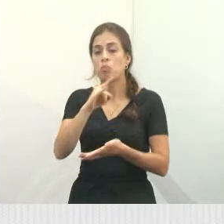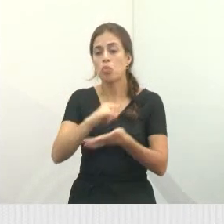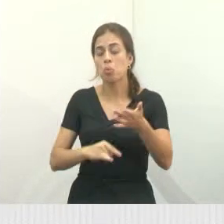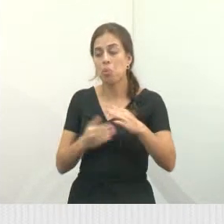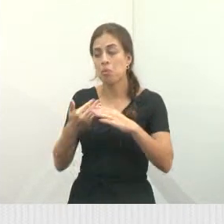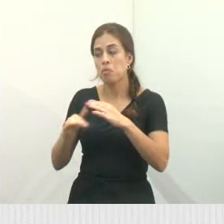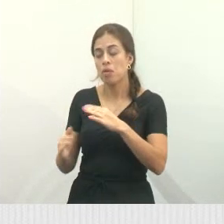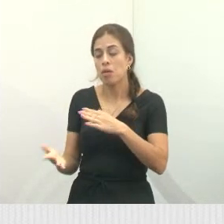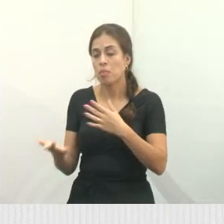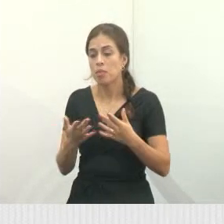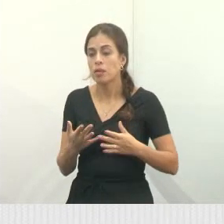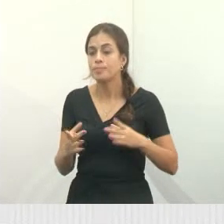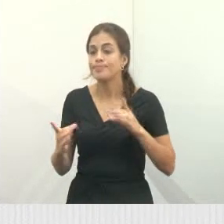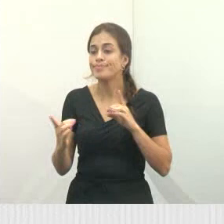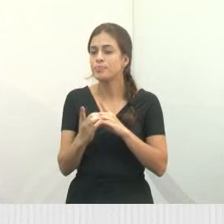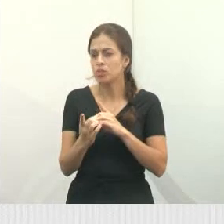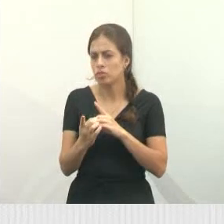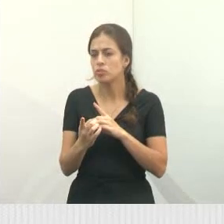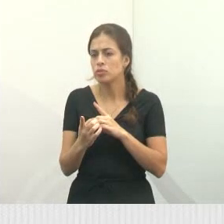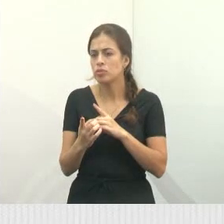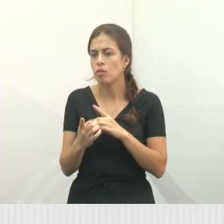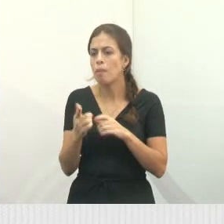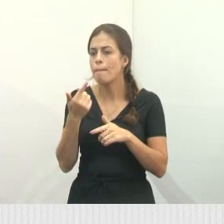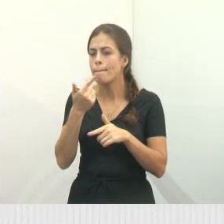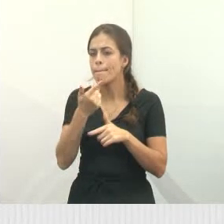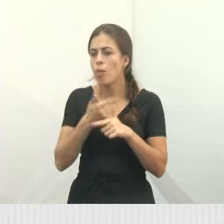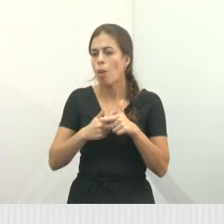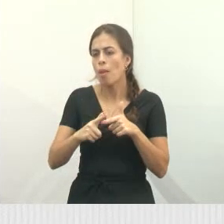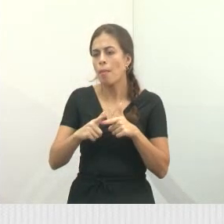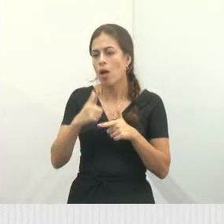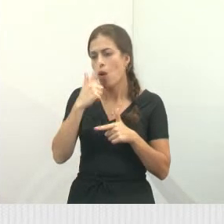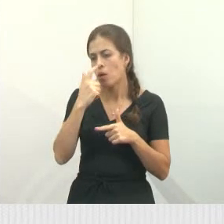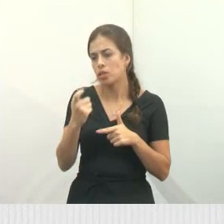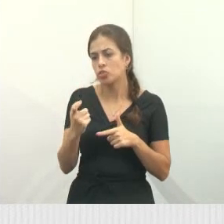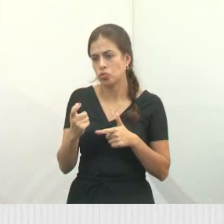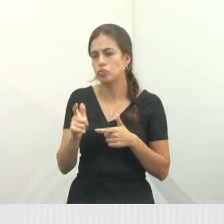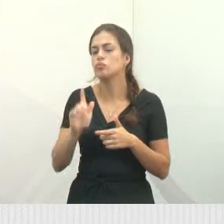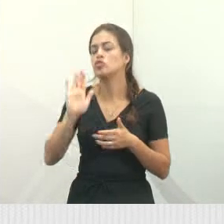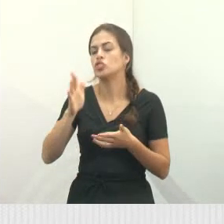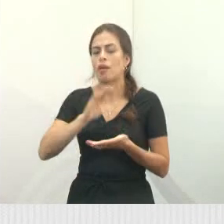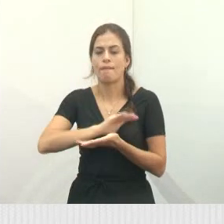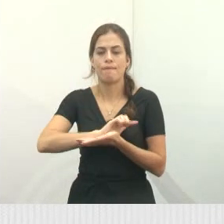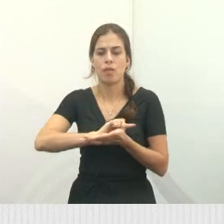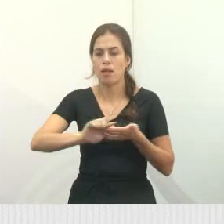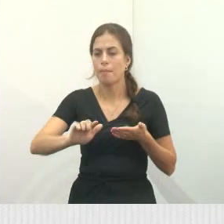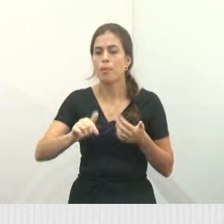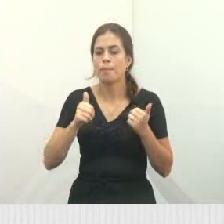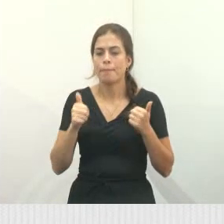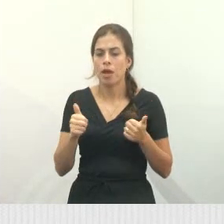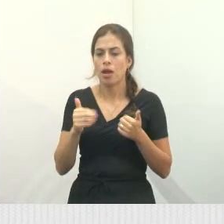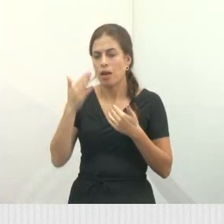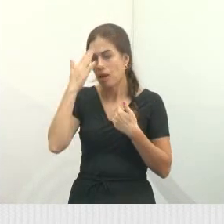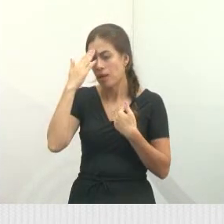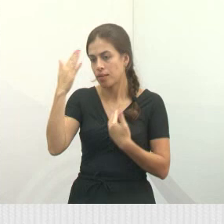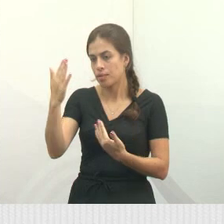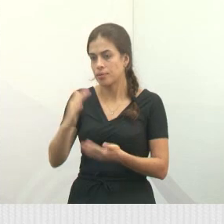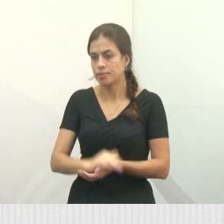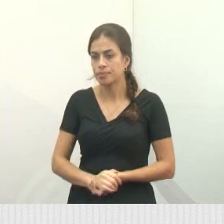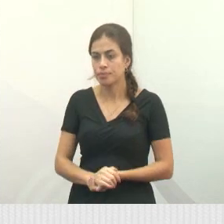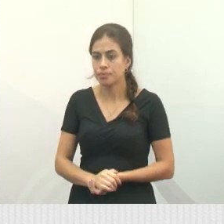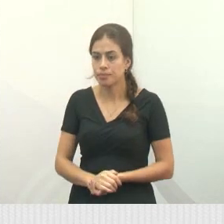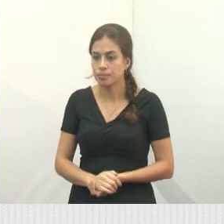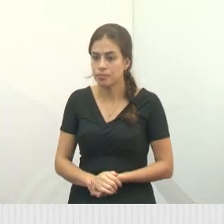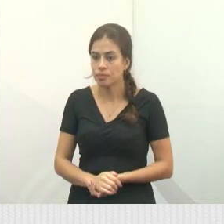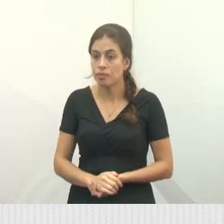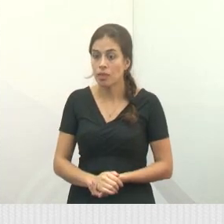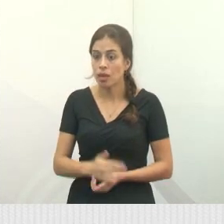estava feio o negócio. Então, obrigado, Crode, por nos atender. Pode mostrar o próximo. Esse é um pedido